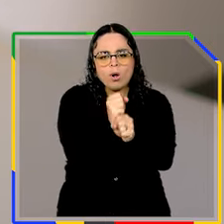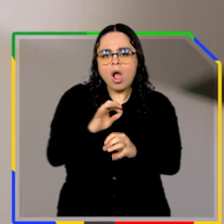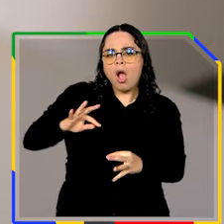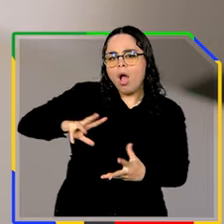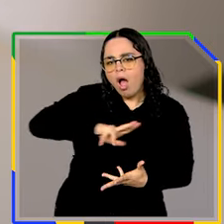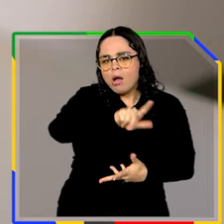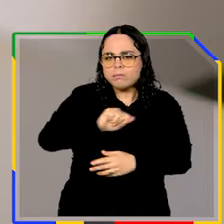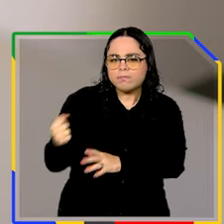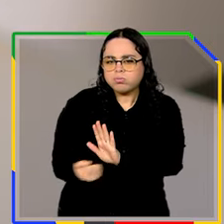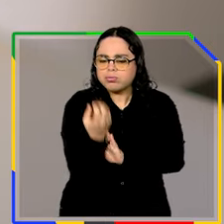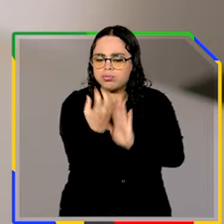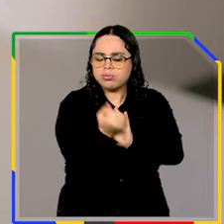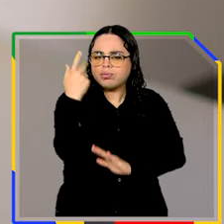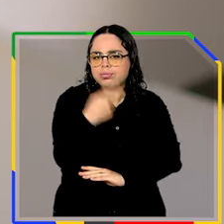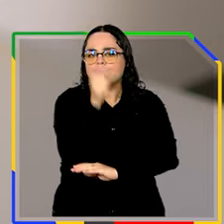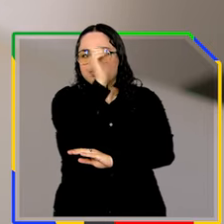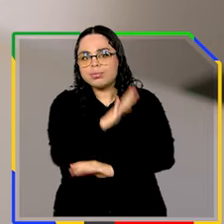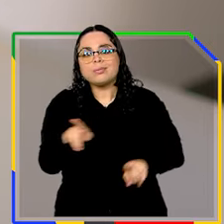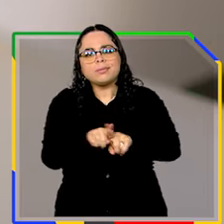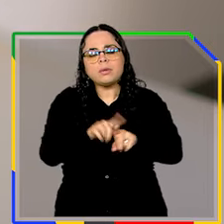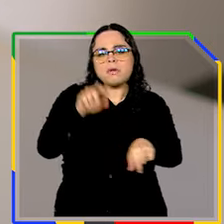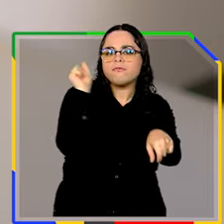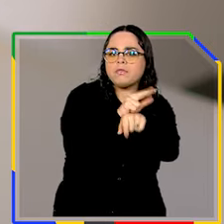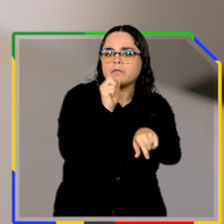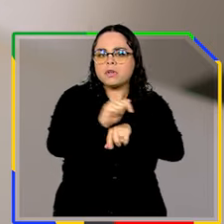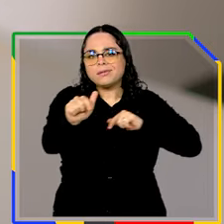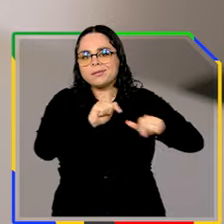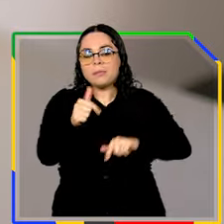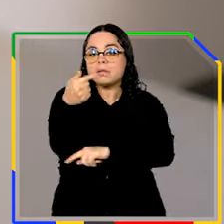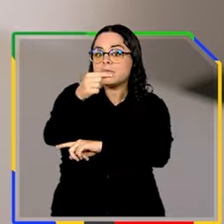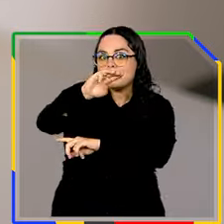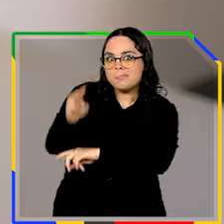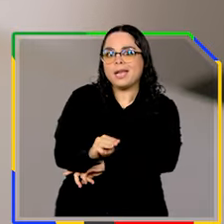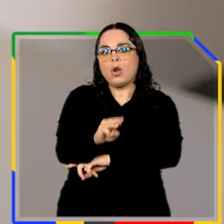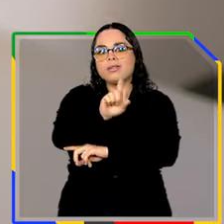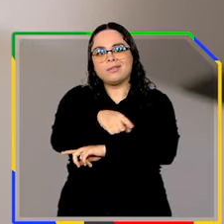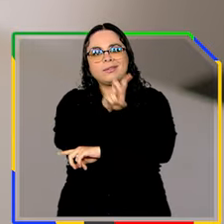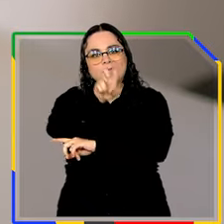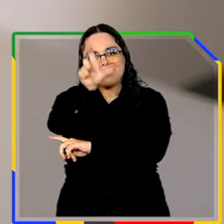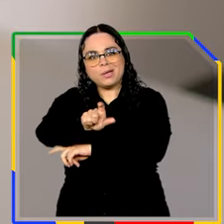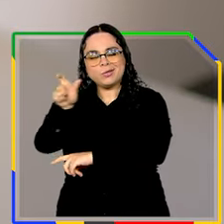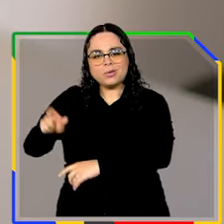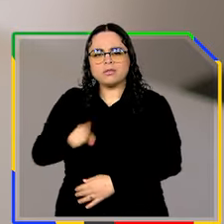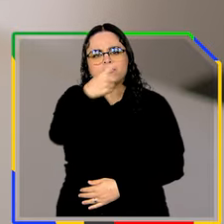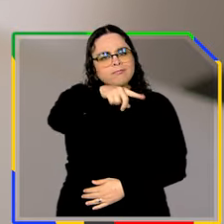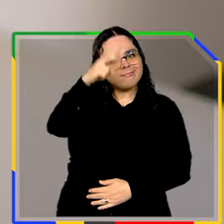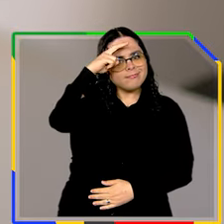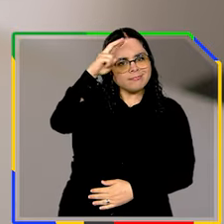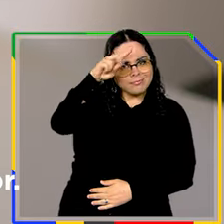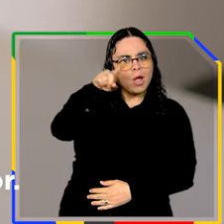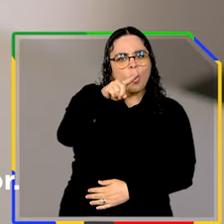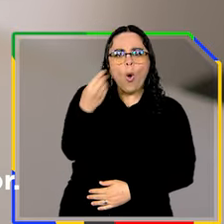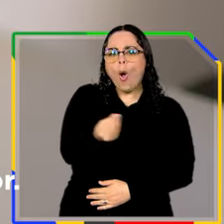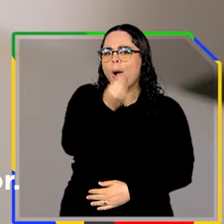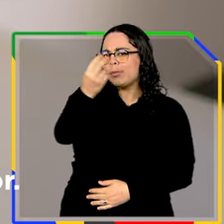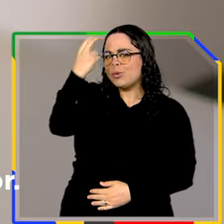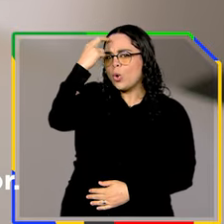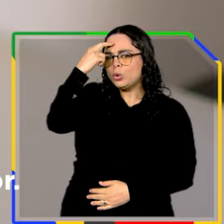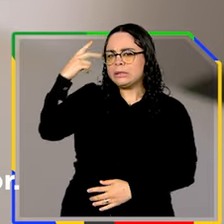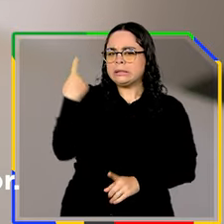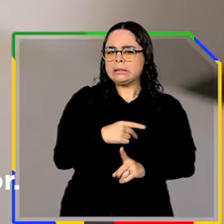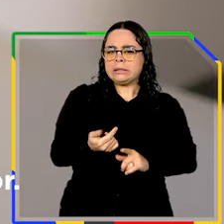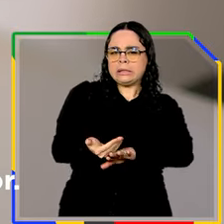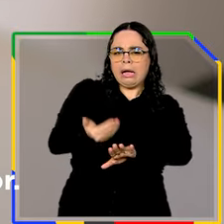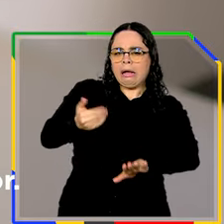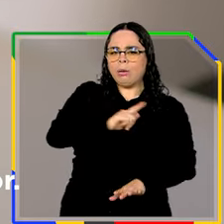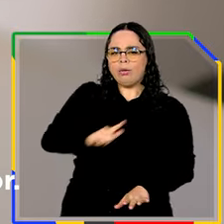soma de toda a riqueza produzida no país e emprega mais de 7 milhões e meio de pessoas. Vocês se lembram o quanto a cultura